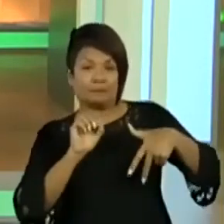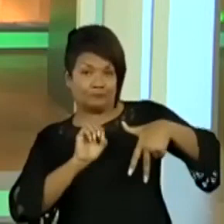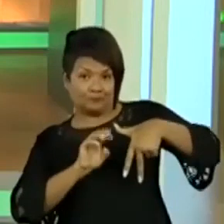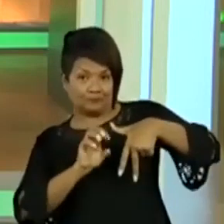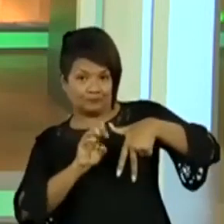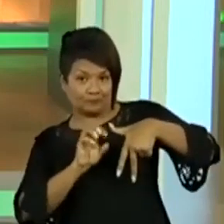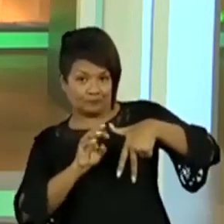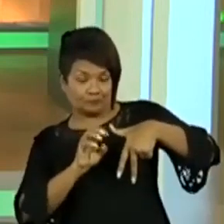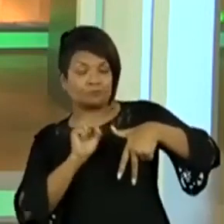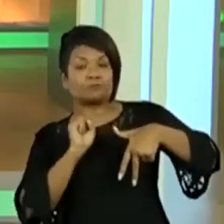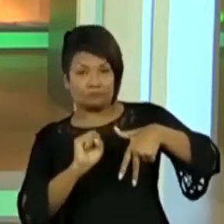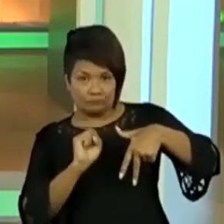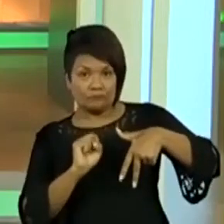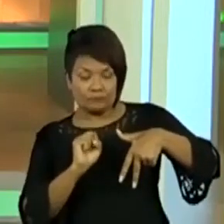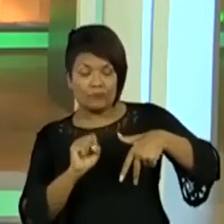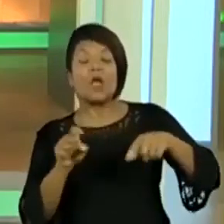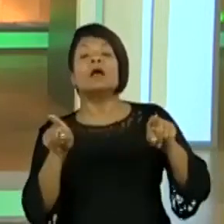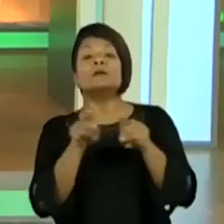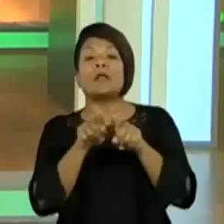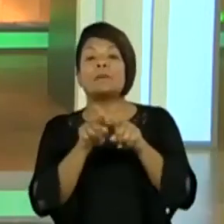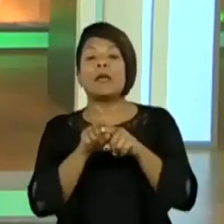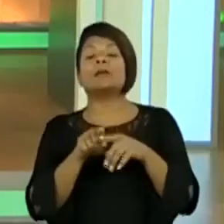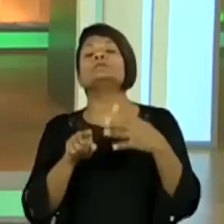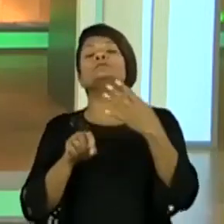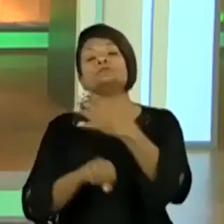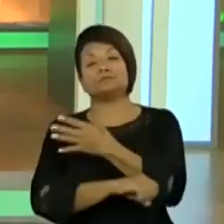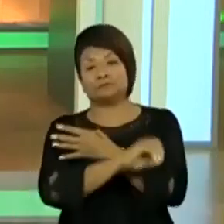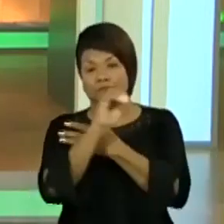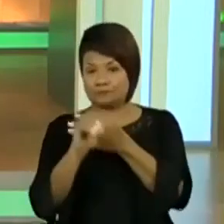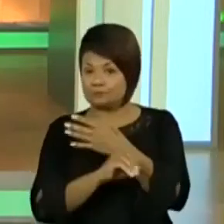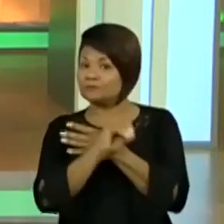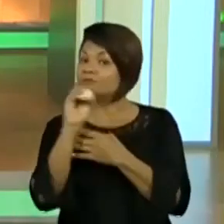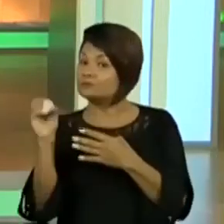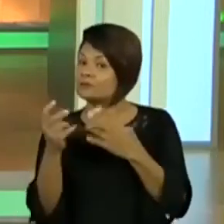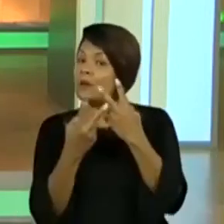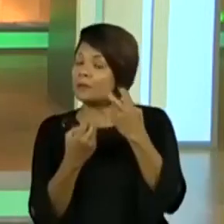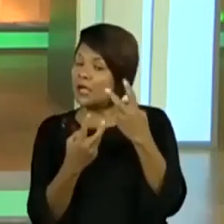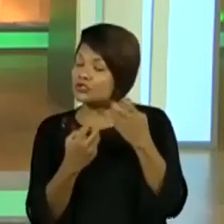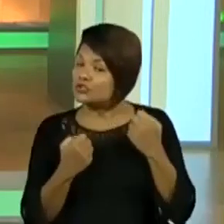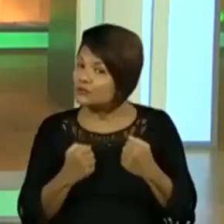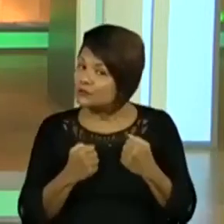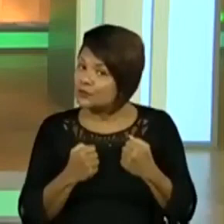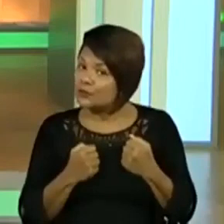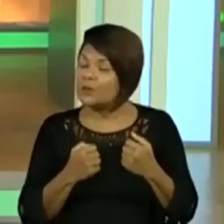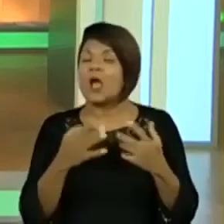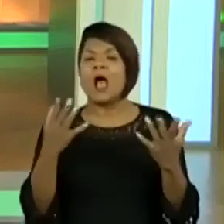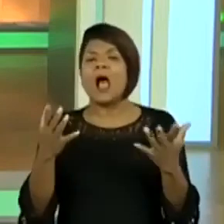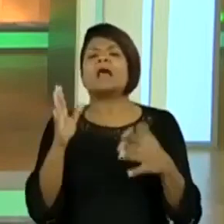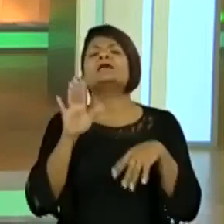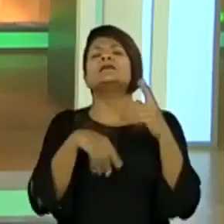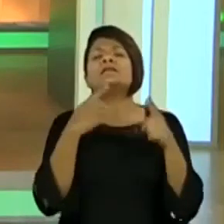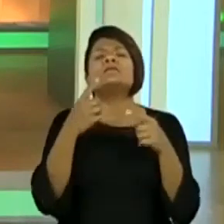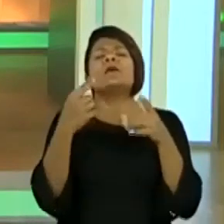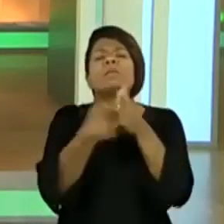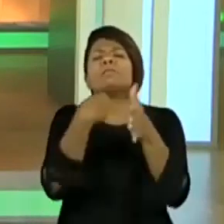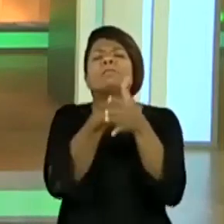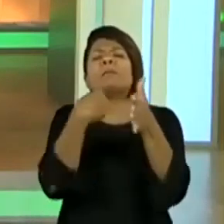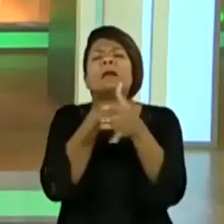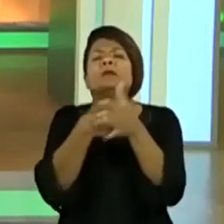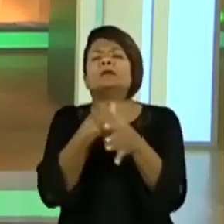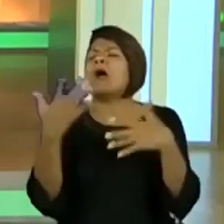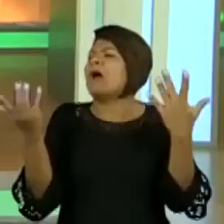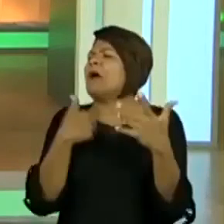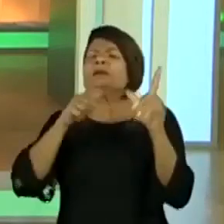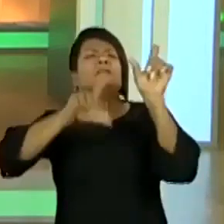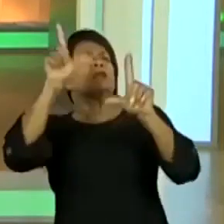de Mídias. Lembrando, tem muita gente ainda perguntando, ora, professor Rodrigo, onde você lê os comentários? Como eu faço para participar? Na televisão